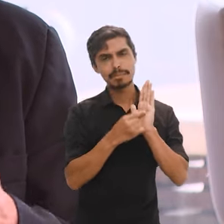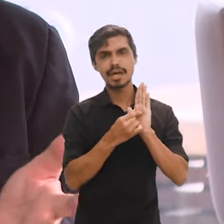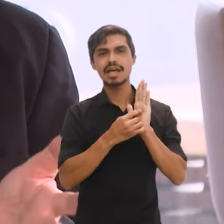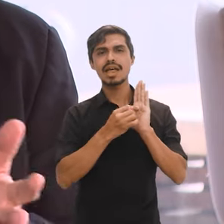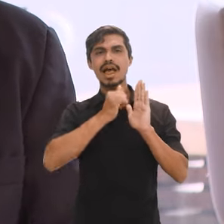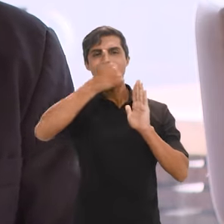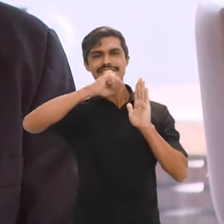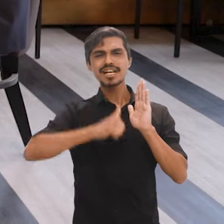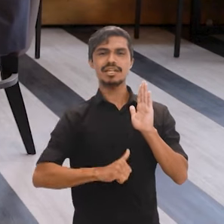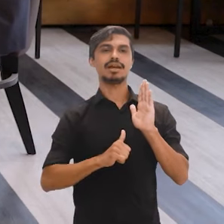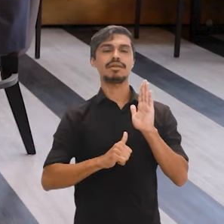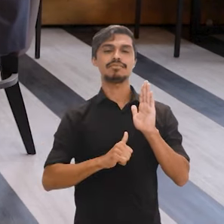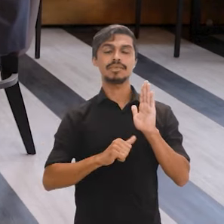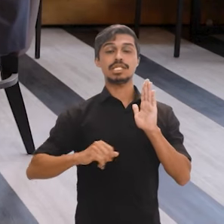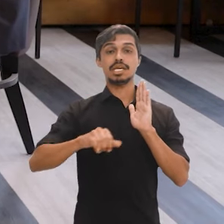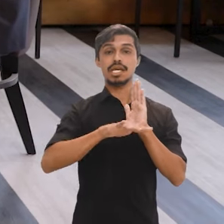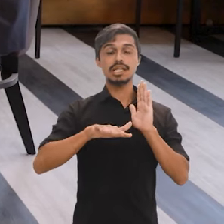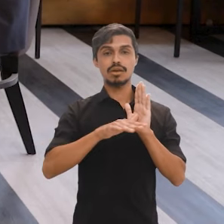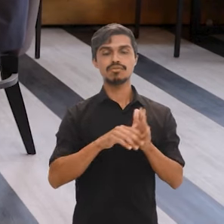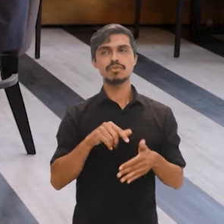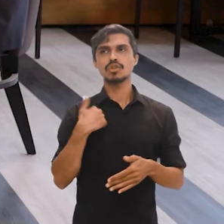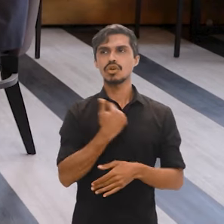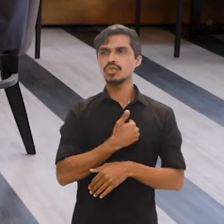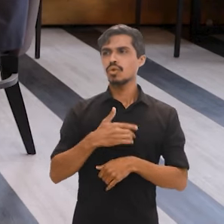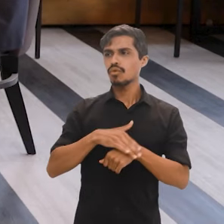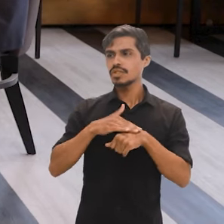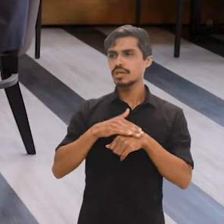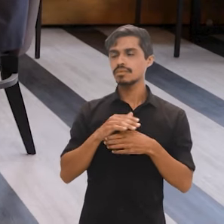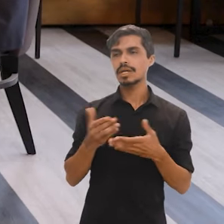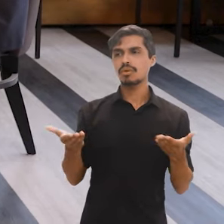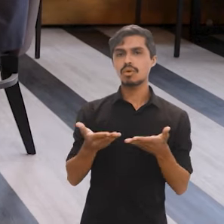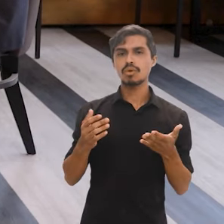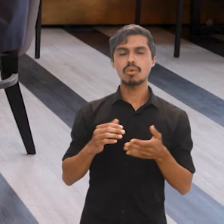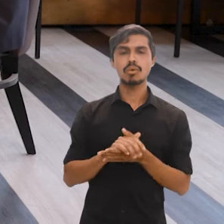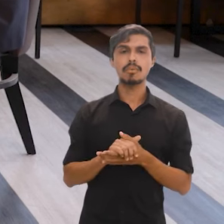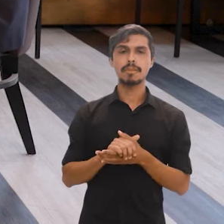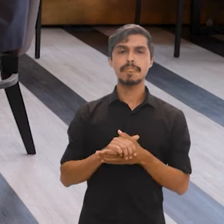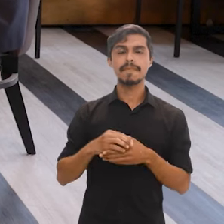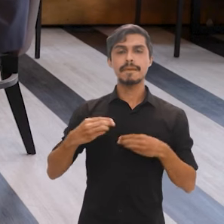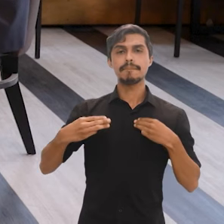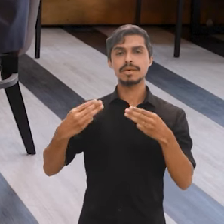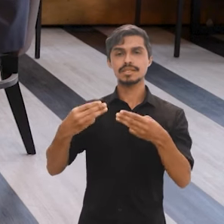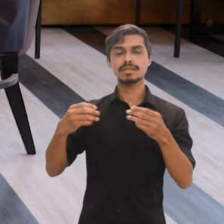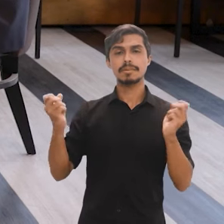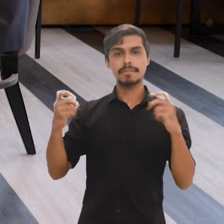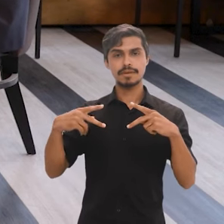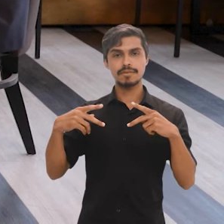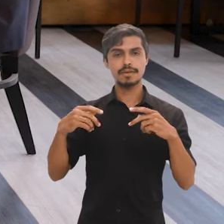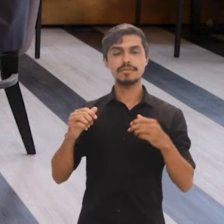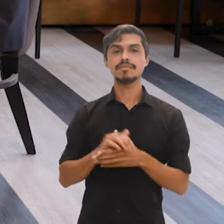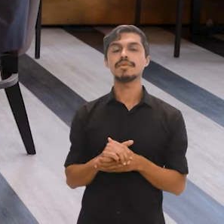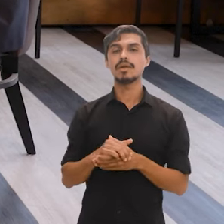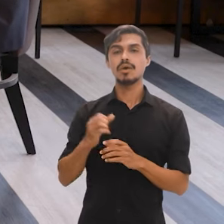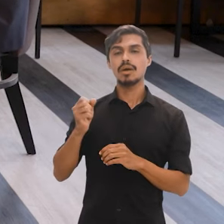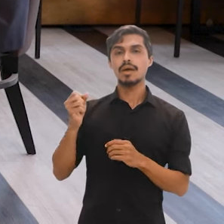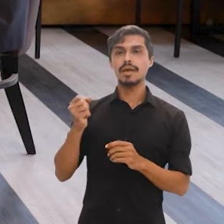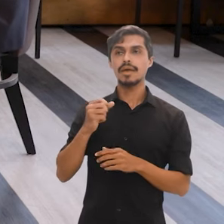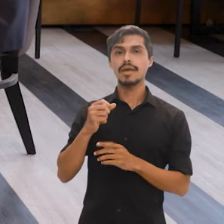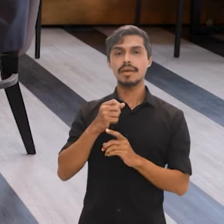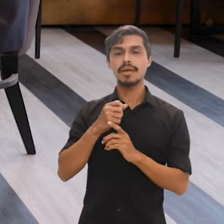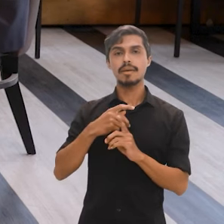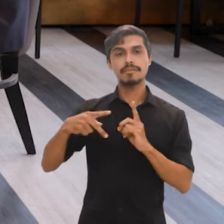realidade. Estávamos conversando com o ministro da Previdência, Lupe, por exemplo,